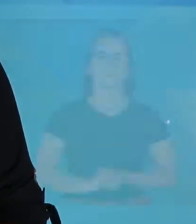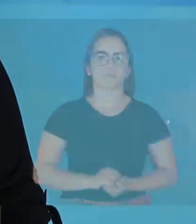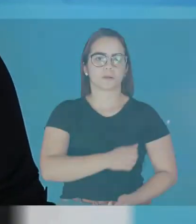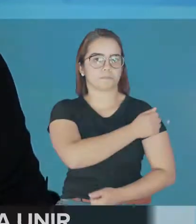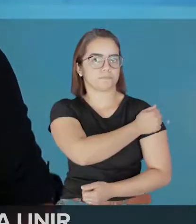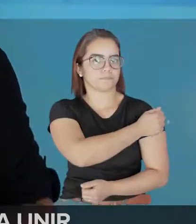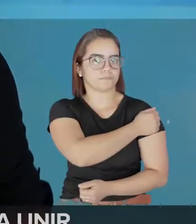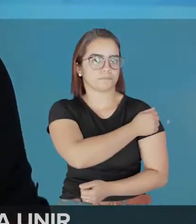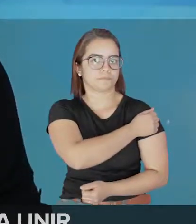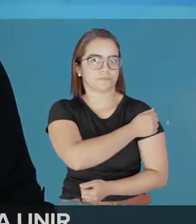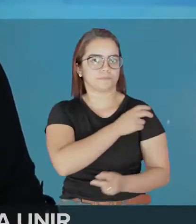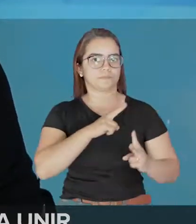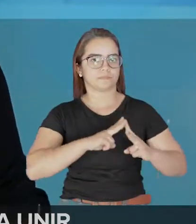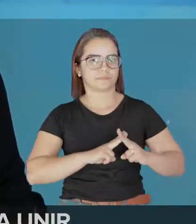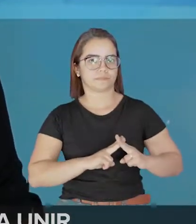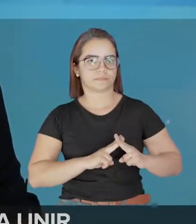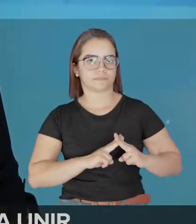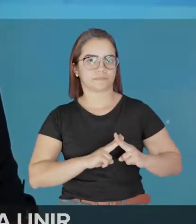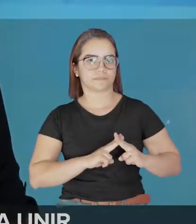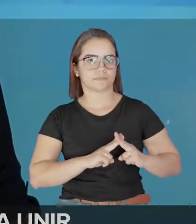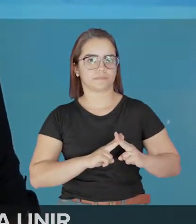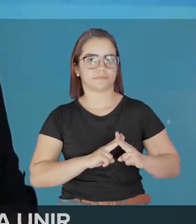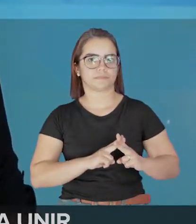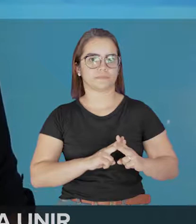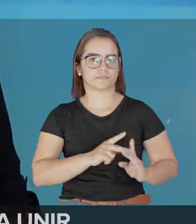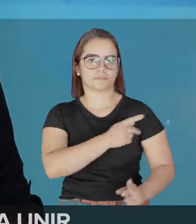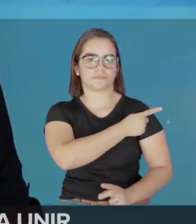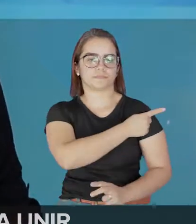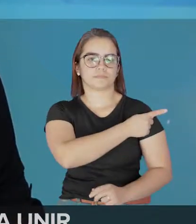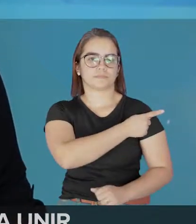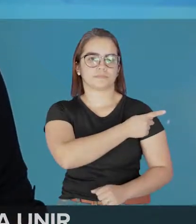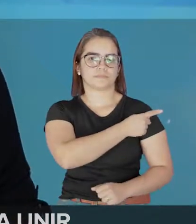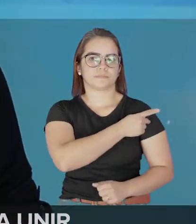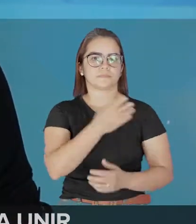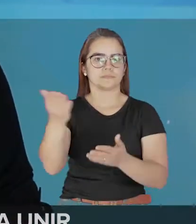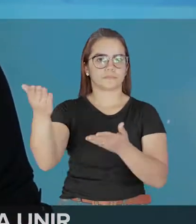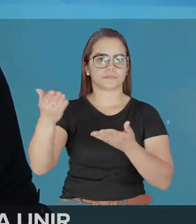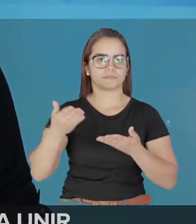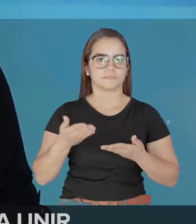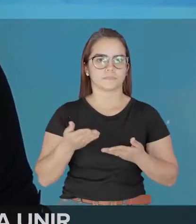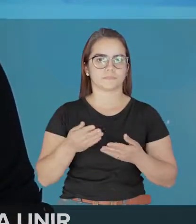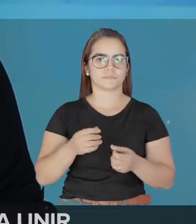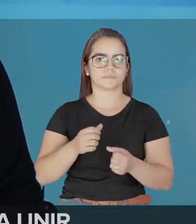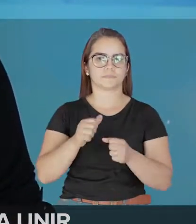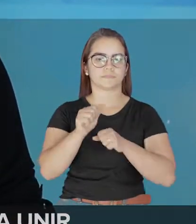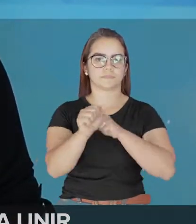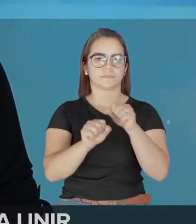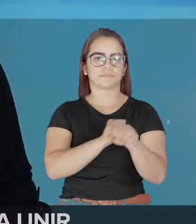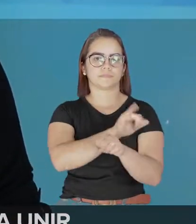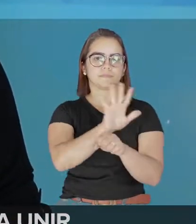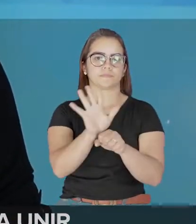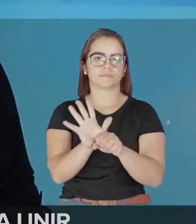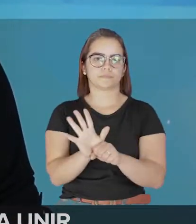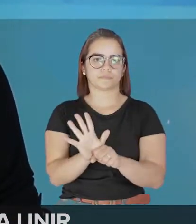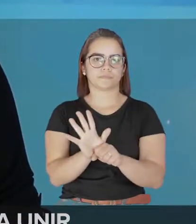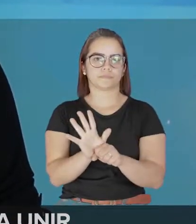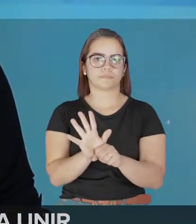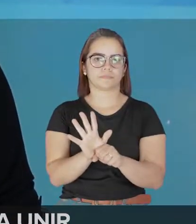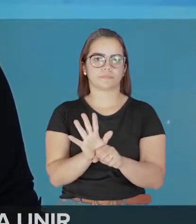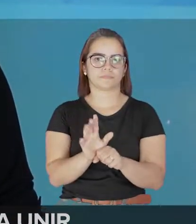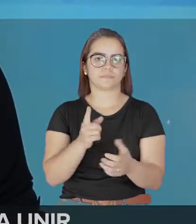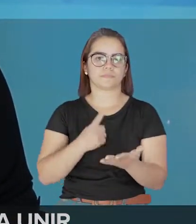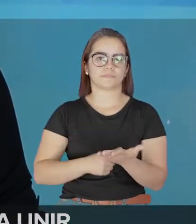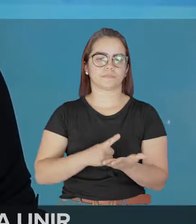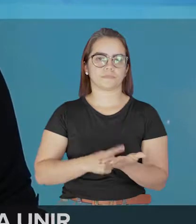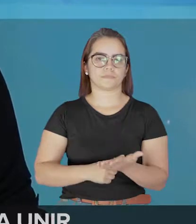Os alunos da Universidade Federal de Rondônia, Campos de Vilhena, receberam a visita da Pró-Reitora da Proceia. O encontro também contou com